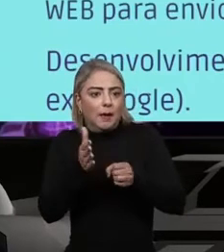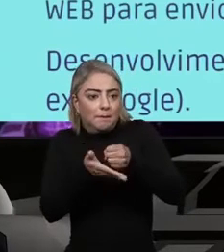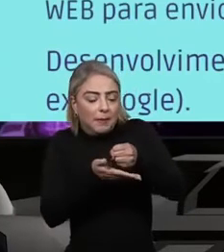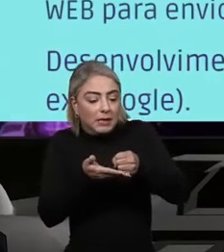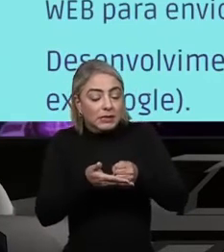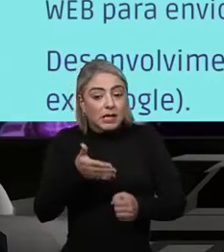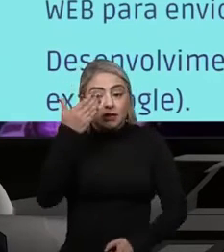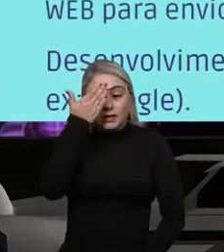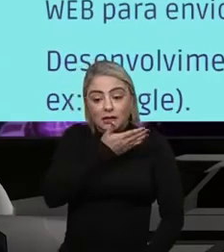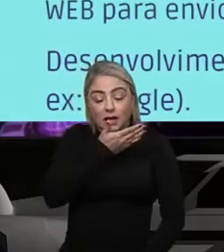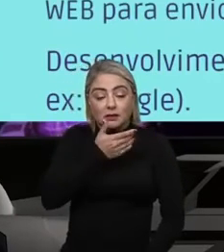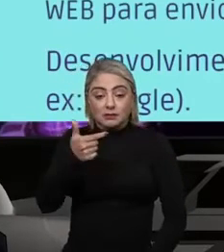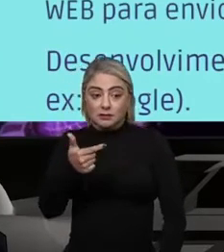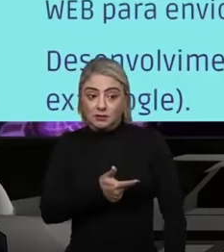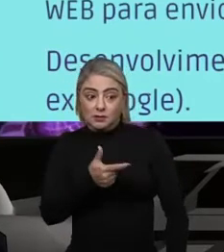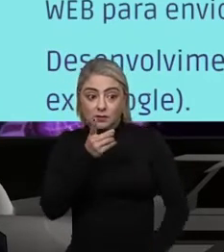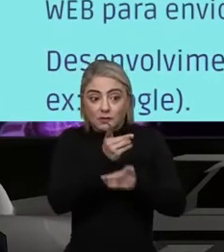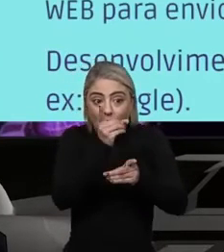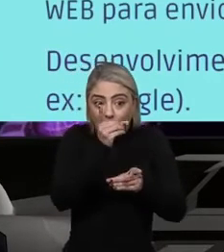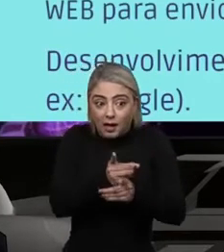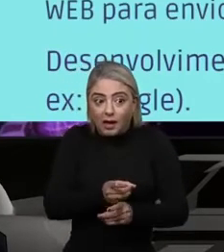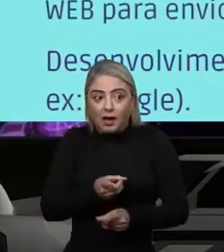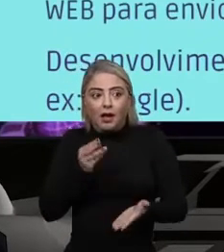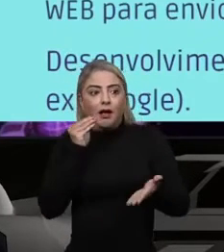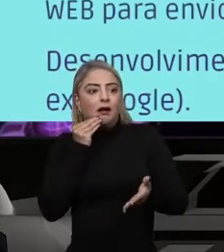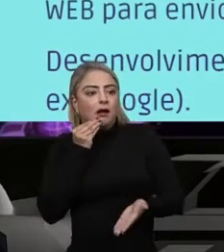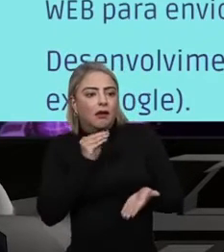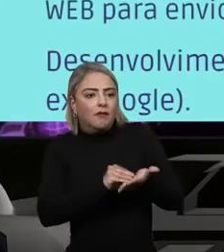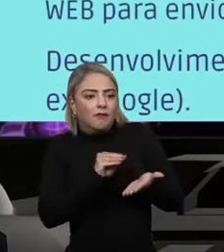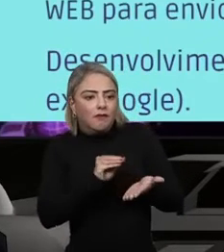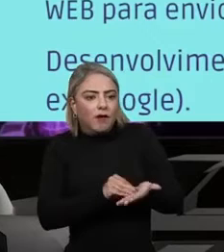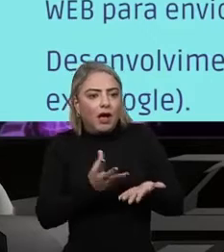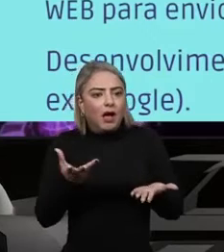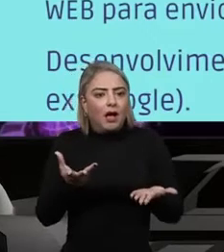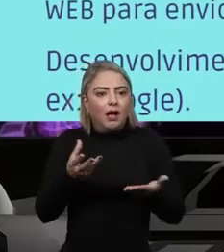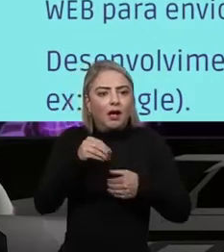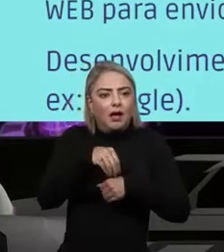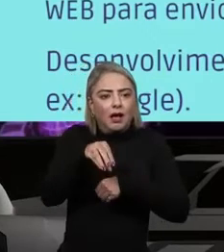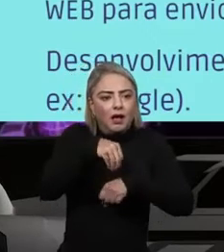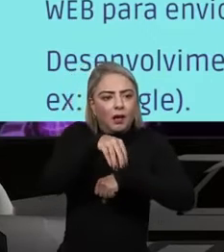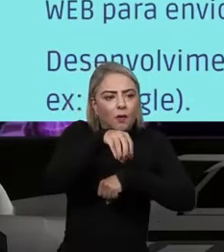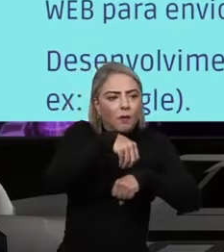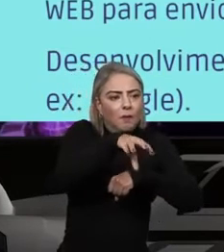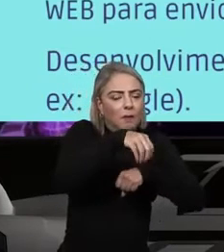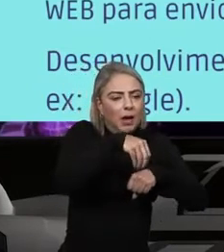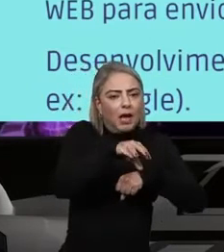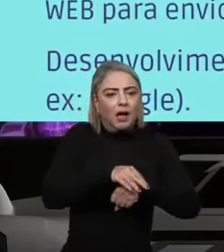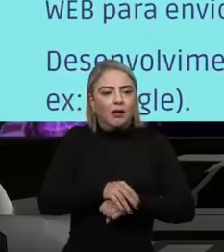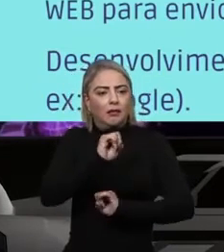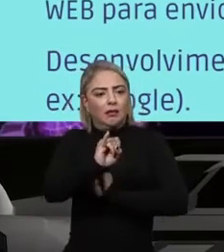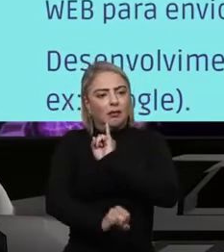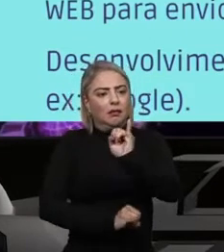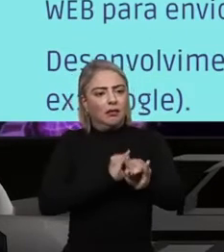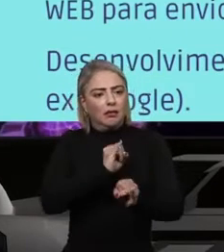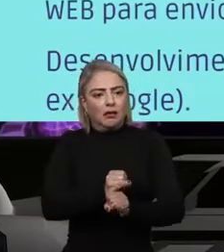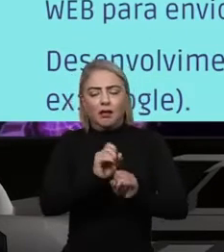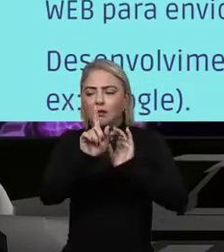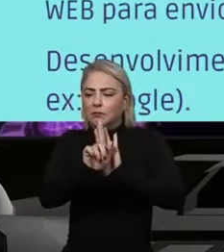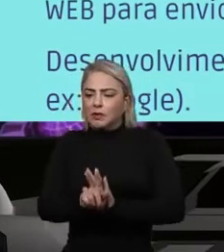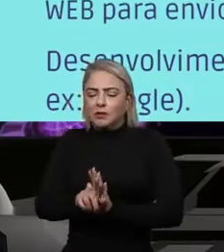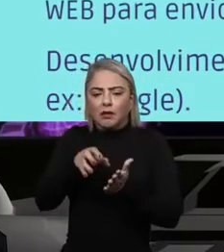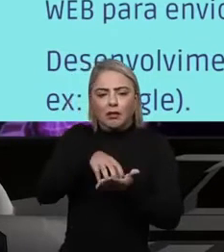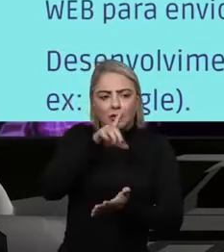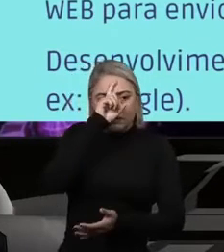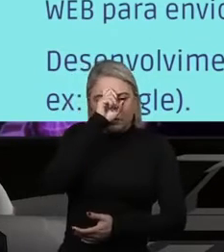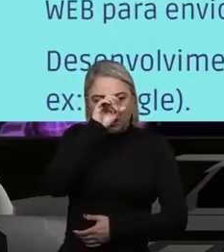diagnósticos secundários, desenvolver dashboards e compartilhar esses dashboards via web para os gerentes das unidades,